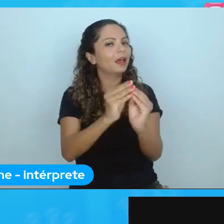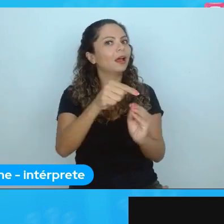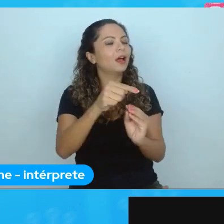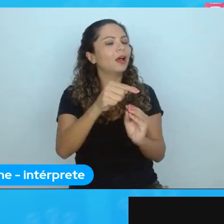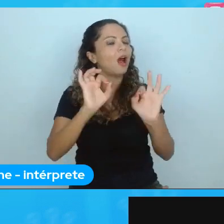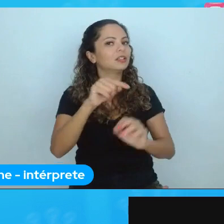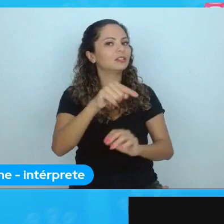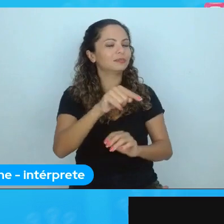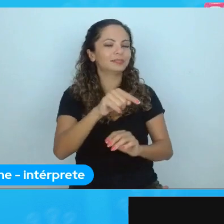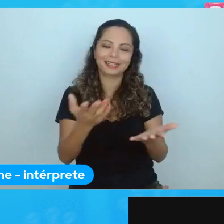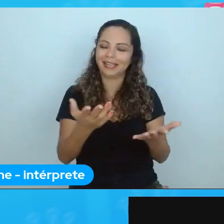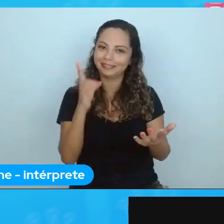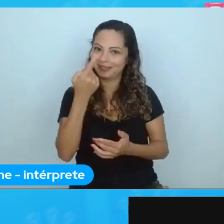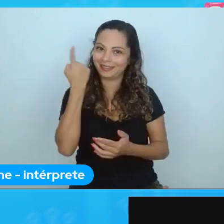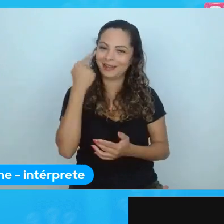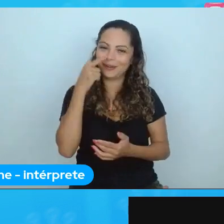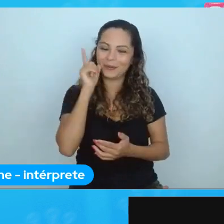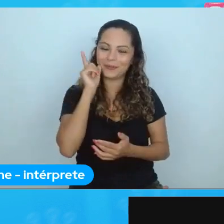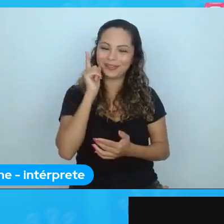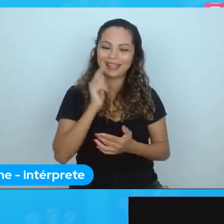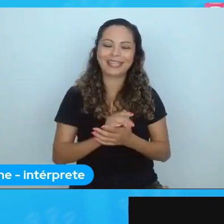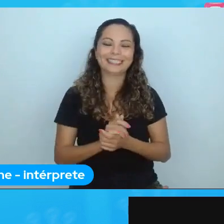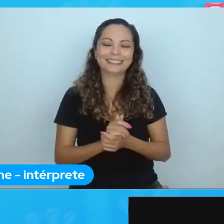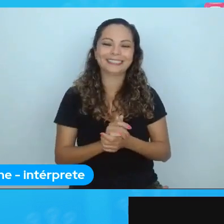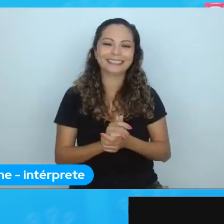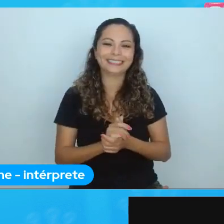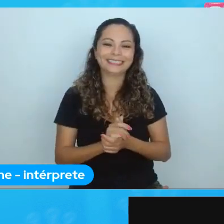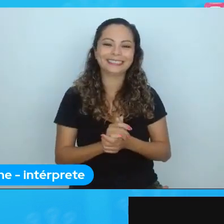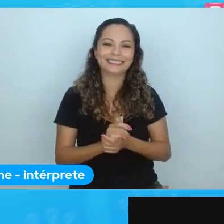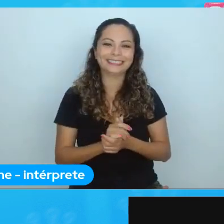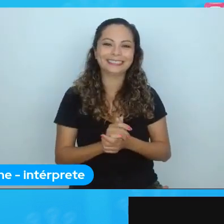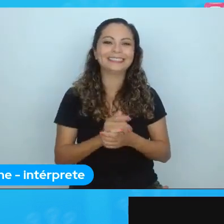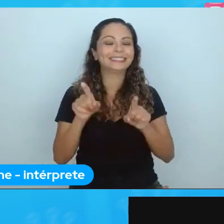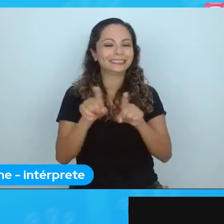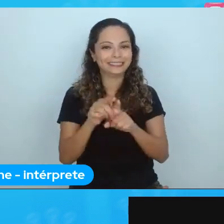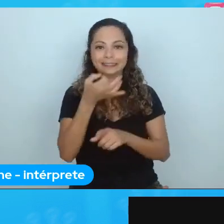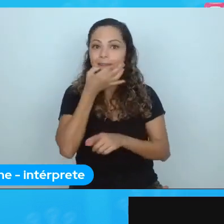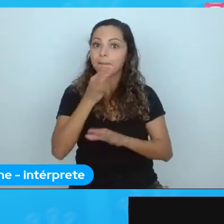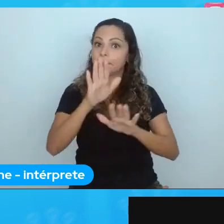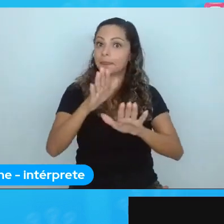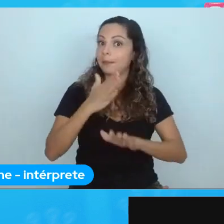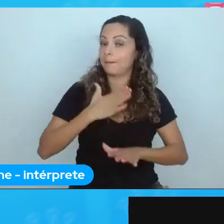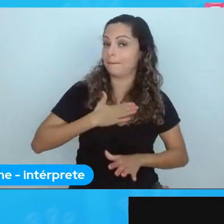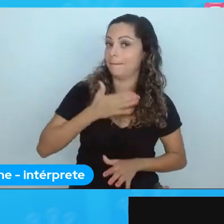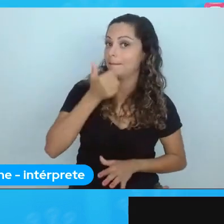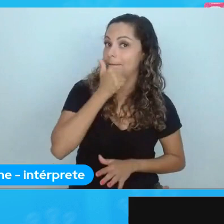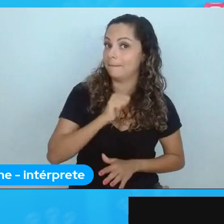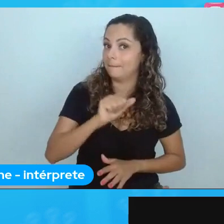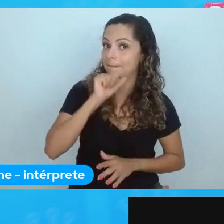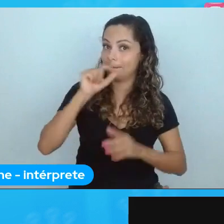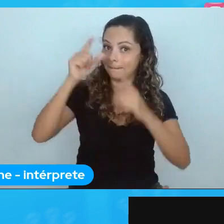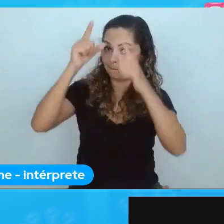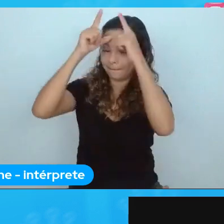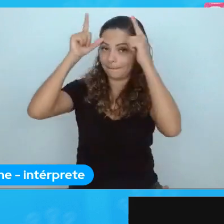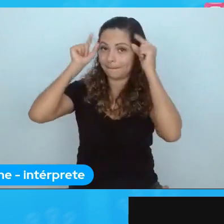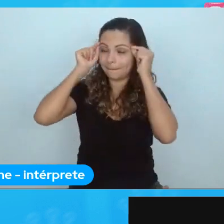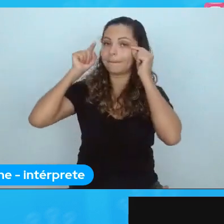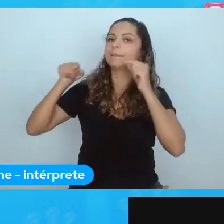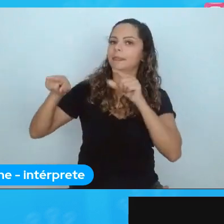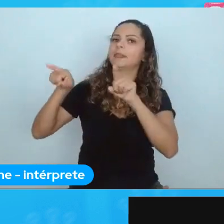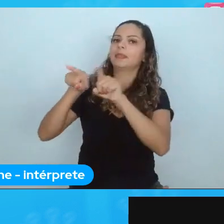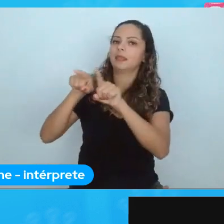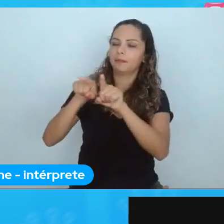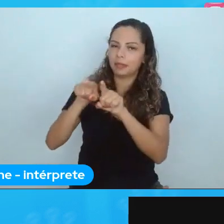Aí tem um mais outro comentário, minha mãe é enfermeira, mestrado dela também foi sob queda de idoso, é da TAI, né,